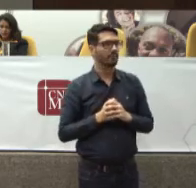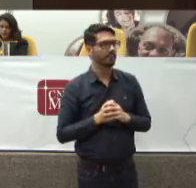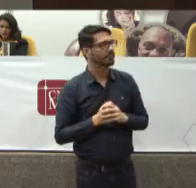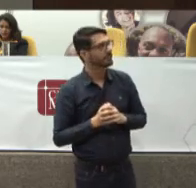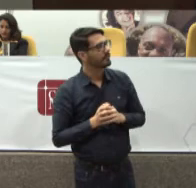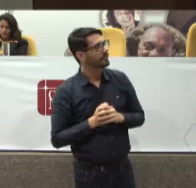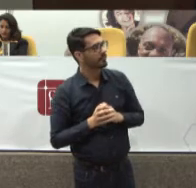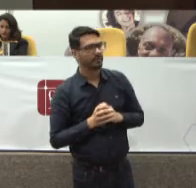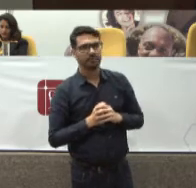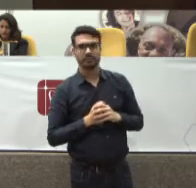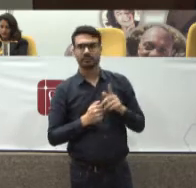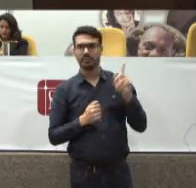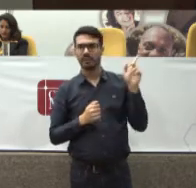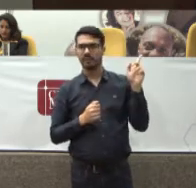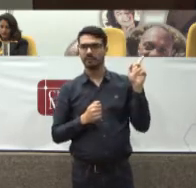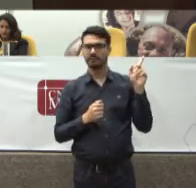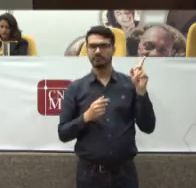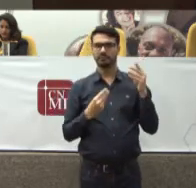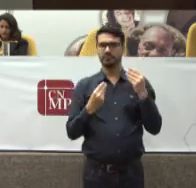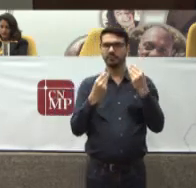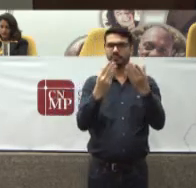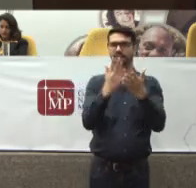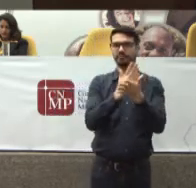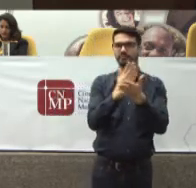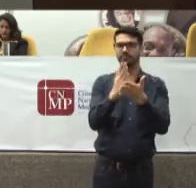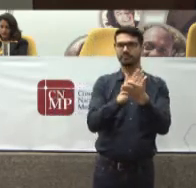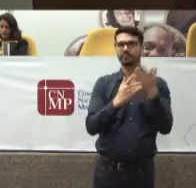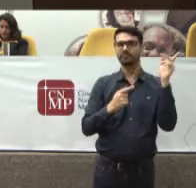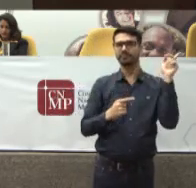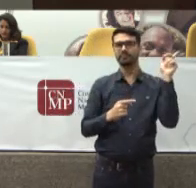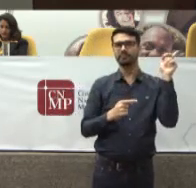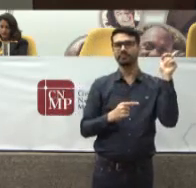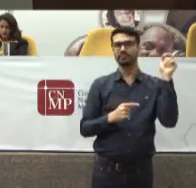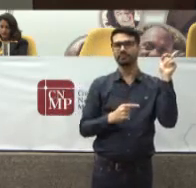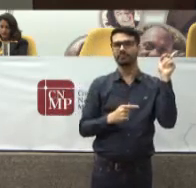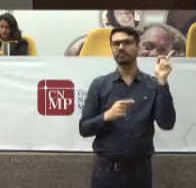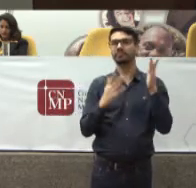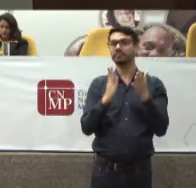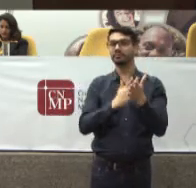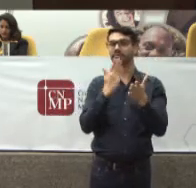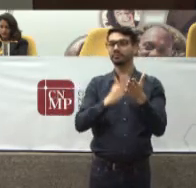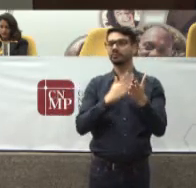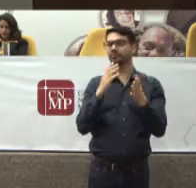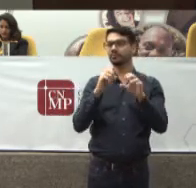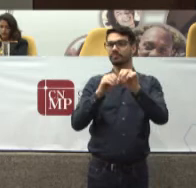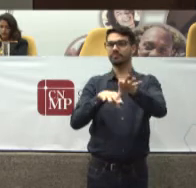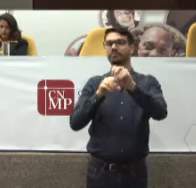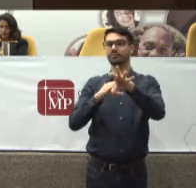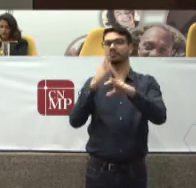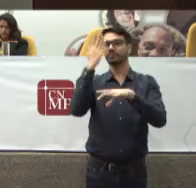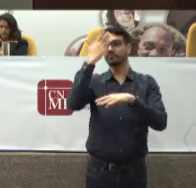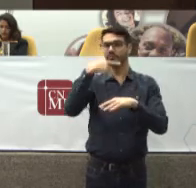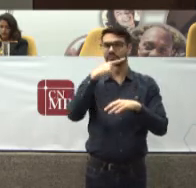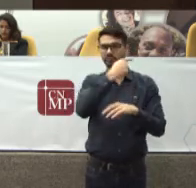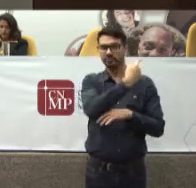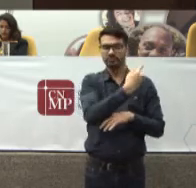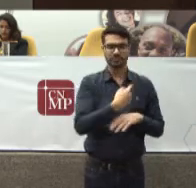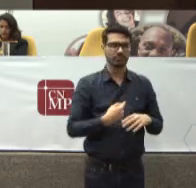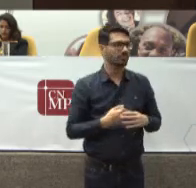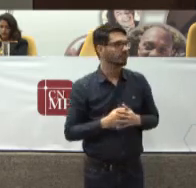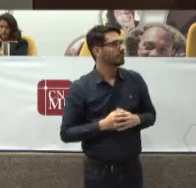Eu vou deixar Para os senhores Alguns livros Que são referências Sobre medicina Baseada em evidência Este